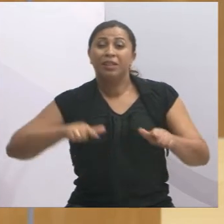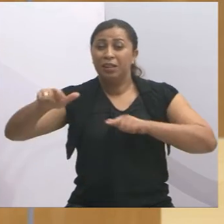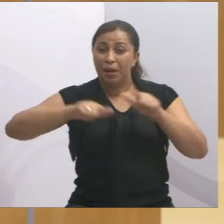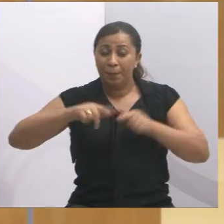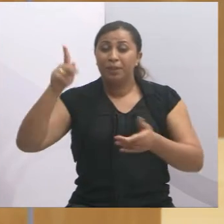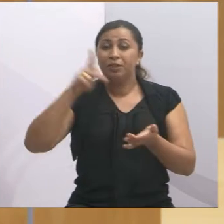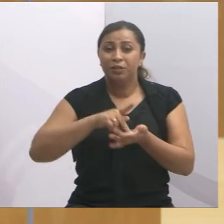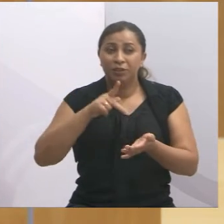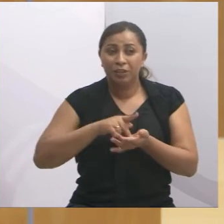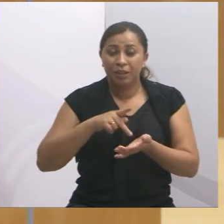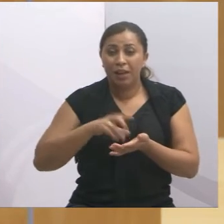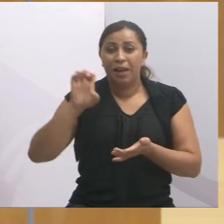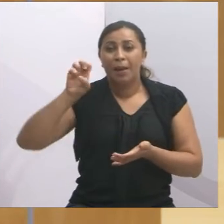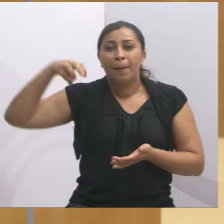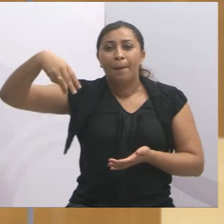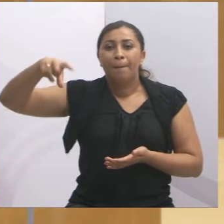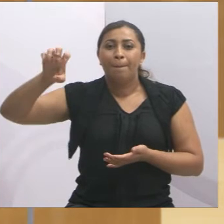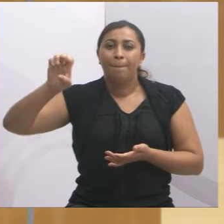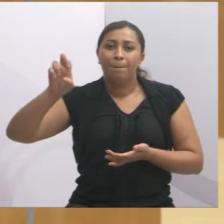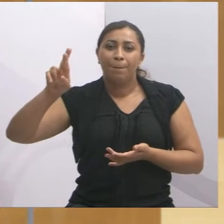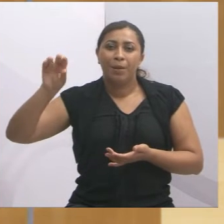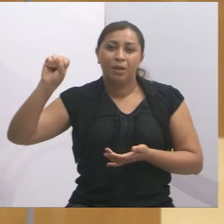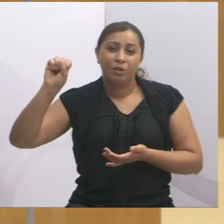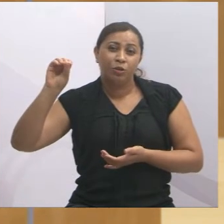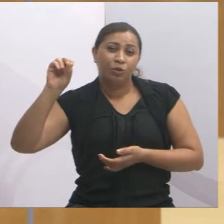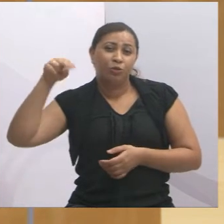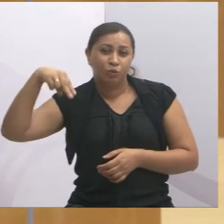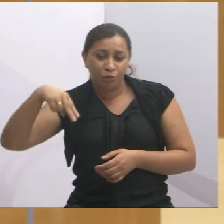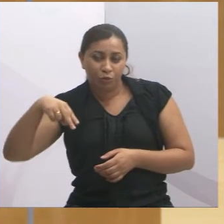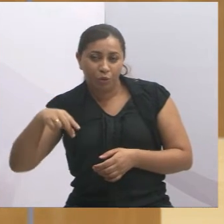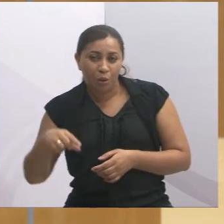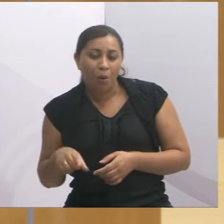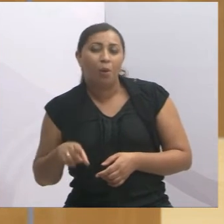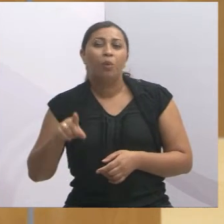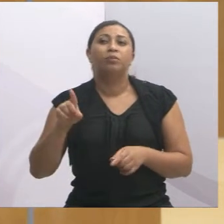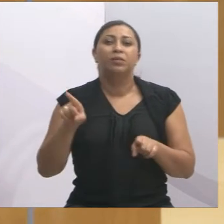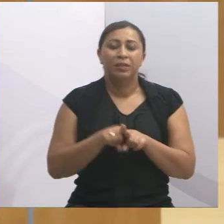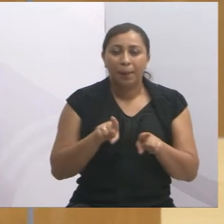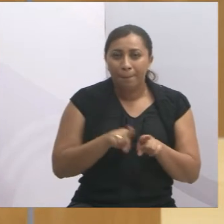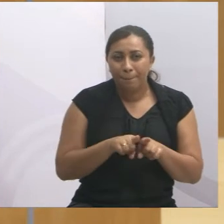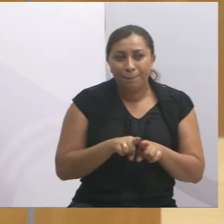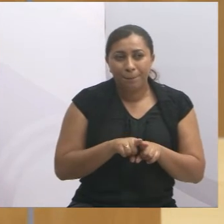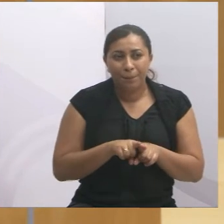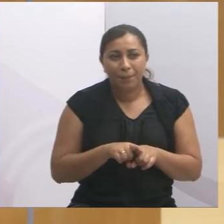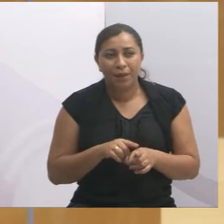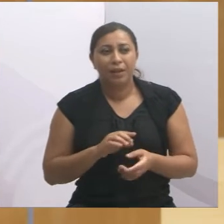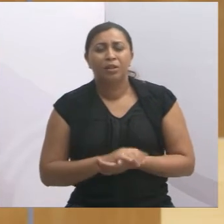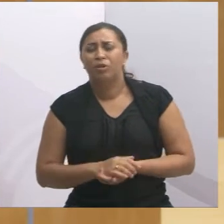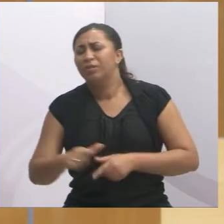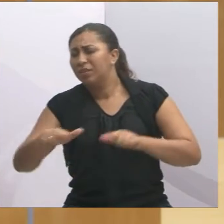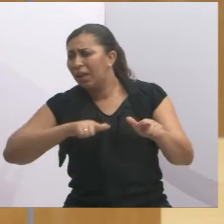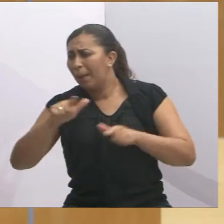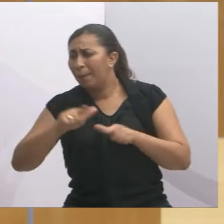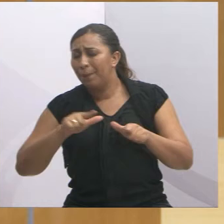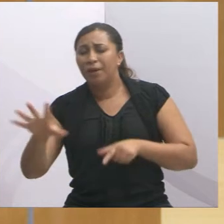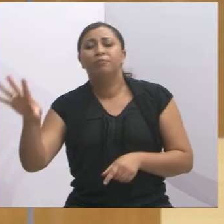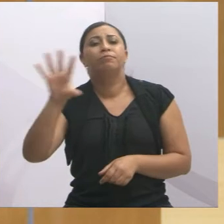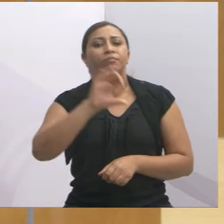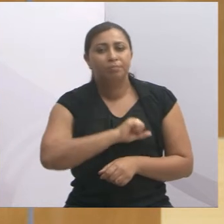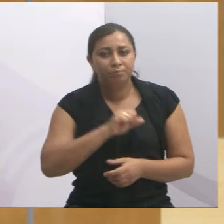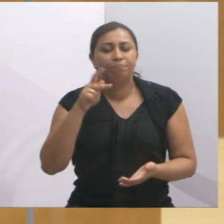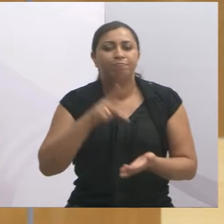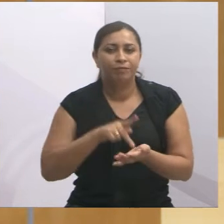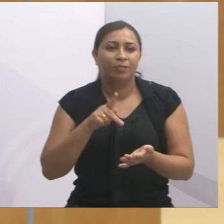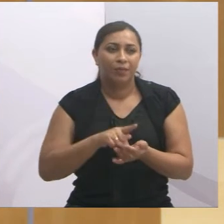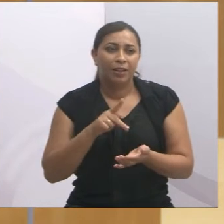para valer, o Hermes do Viveiro, em nome do Hermes, vou falar lá, o Doguinha, você vê aquele cara lá, o tanto que aquele cara trabalha, o amor que ele trabalha,